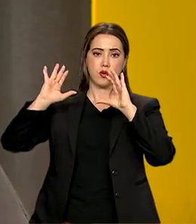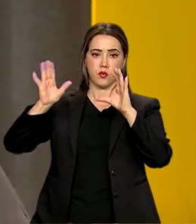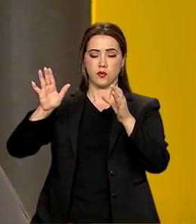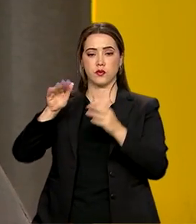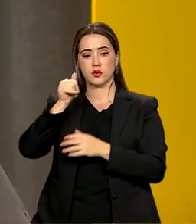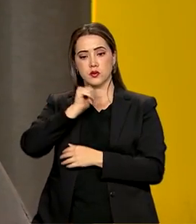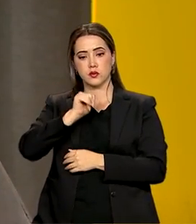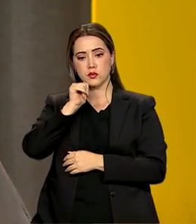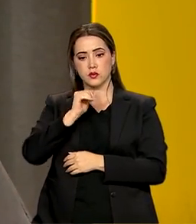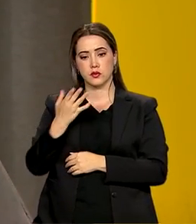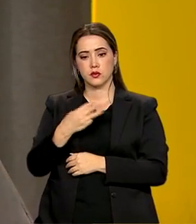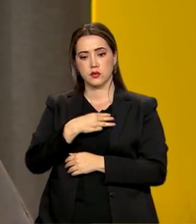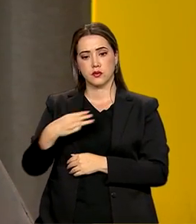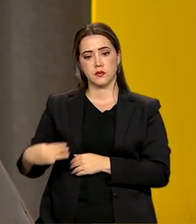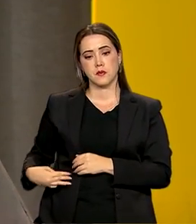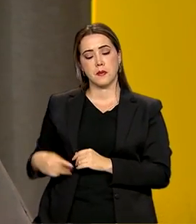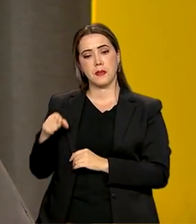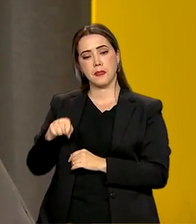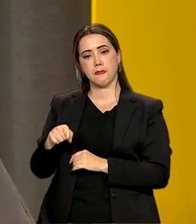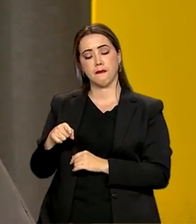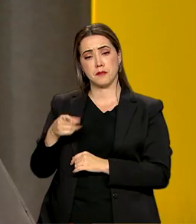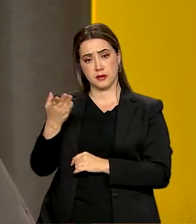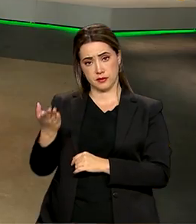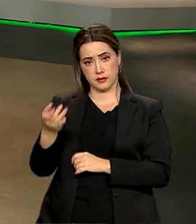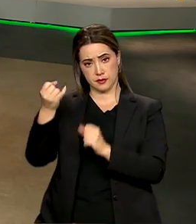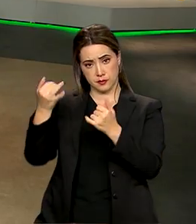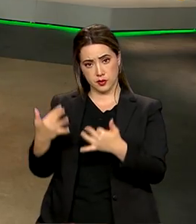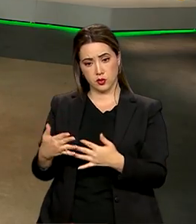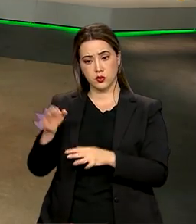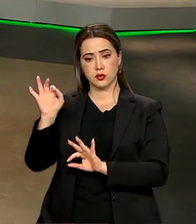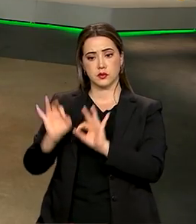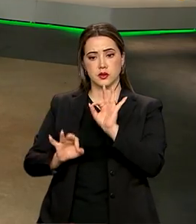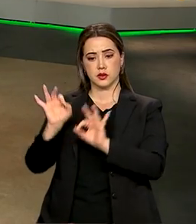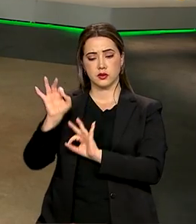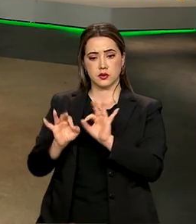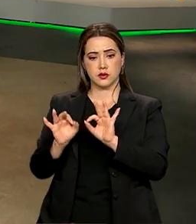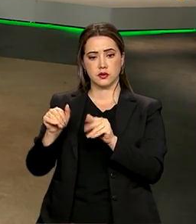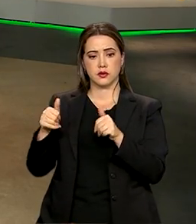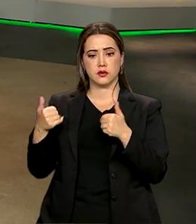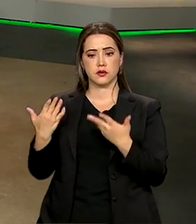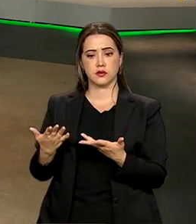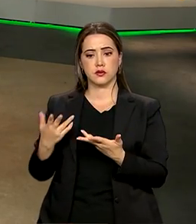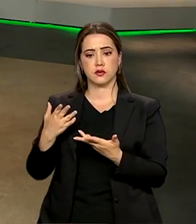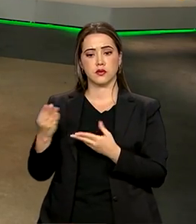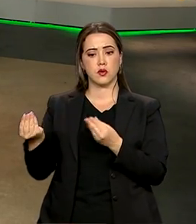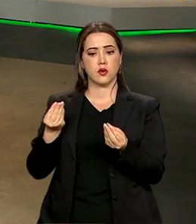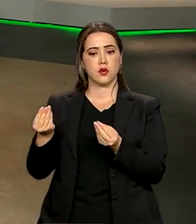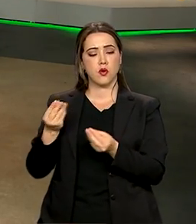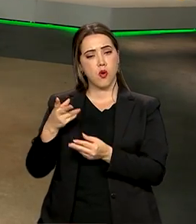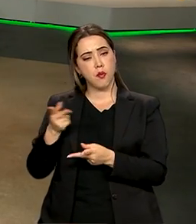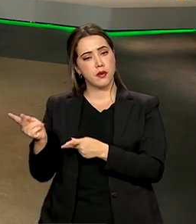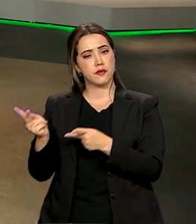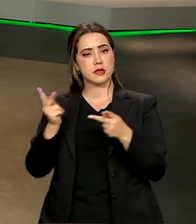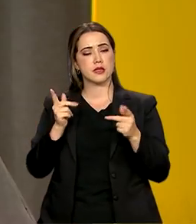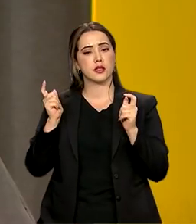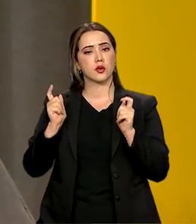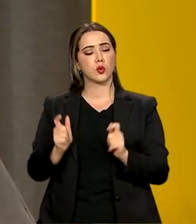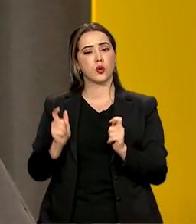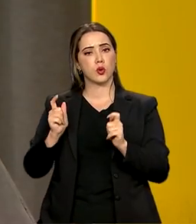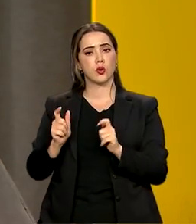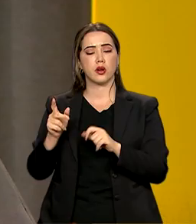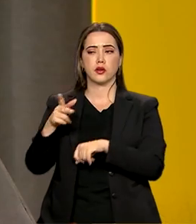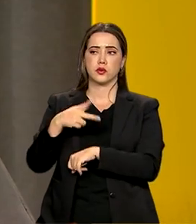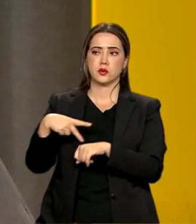Ministra, a senhora falou de planejamento. Como foi a visita lá nos países